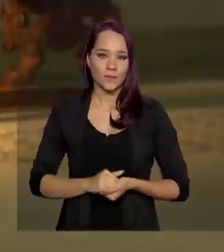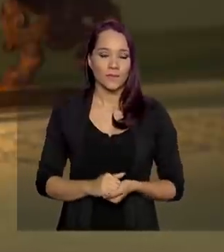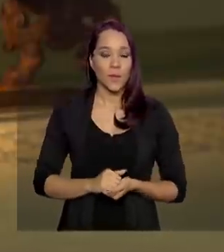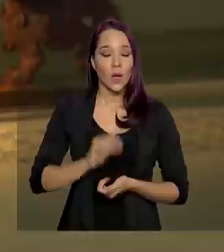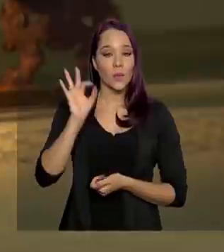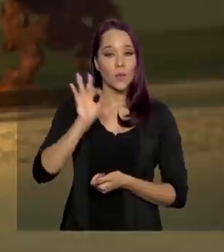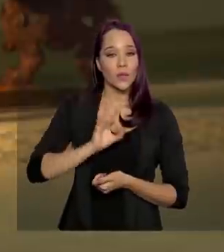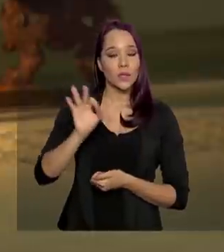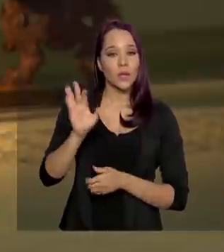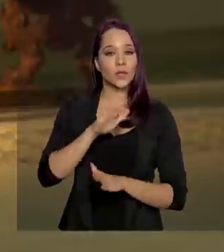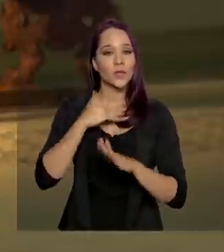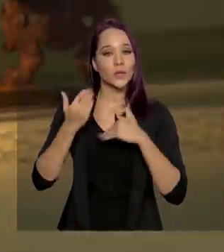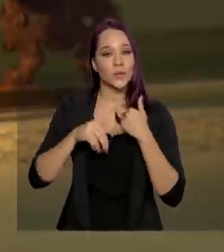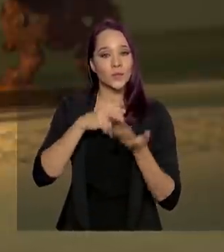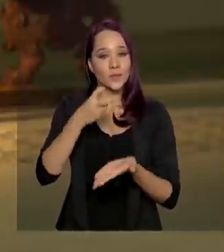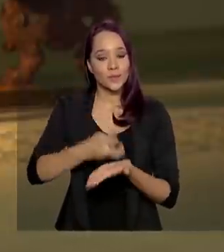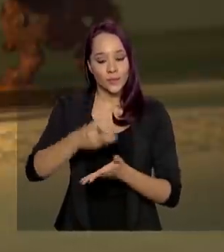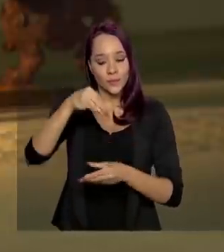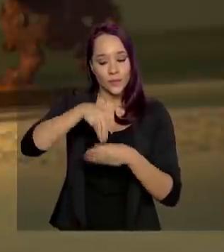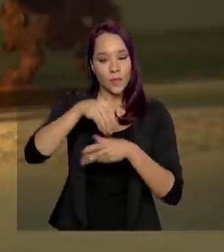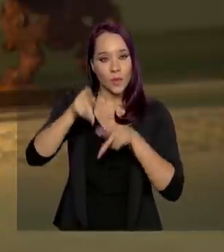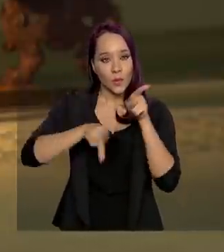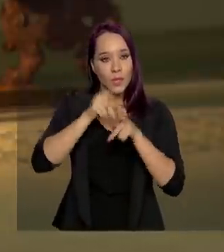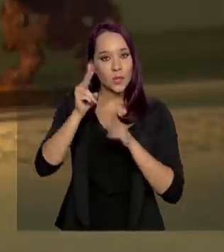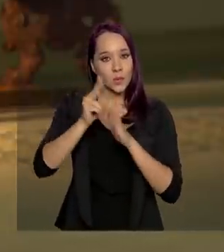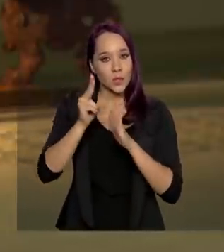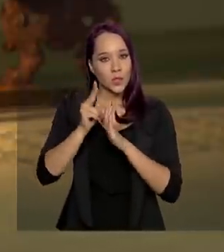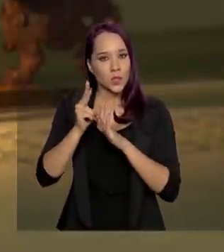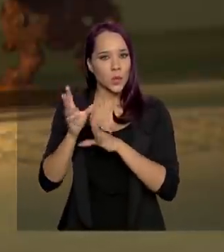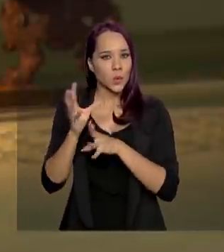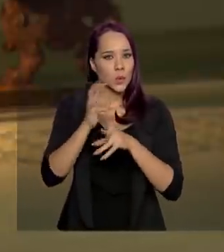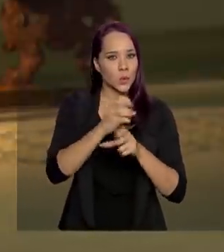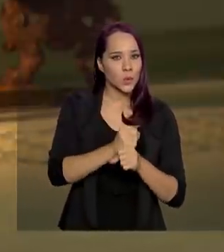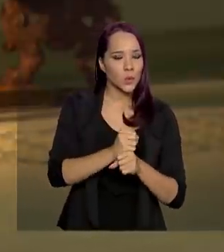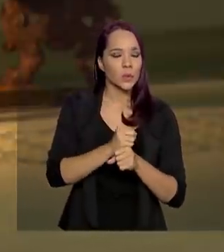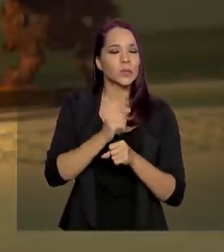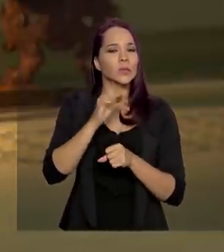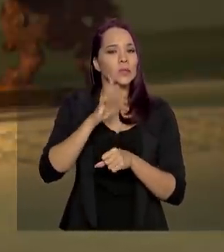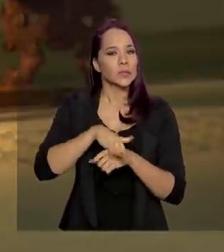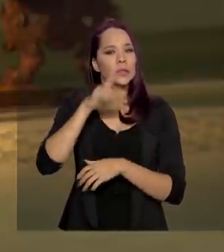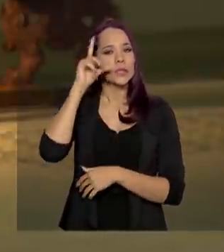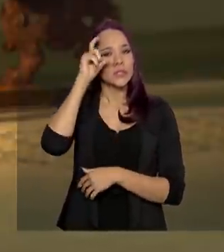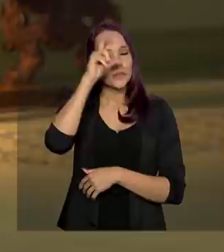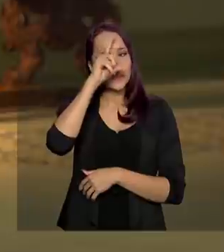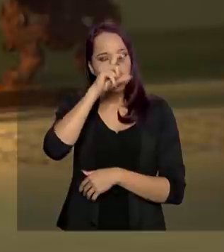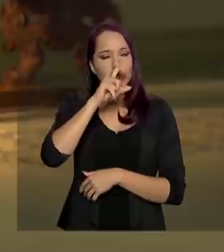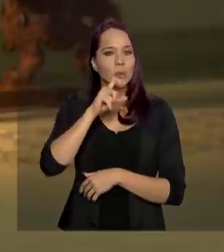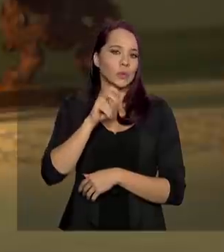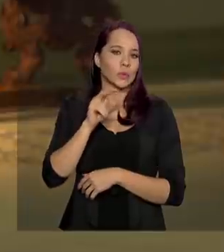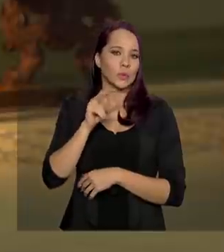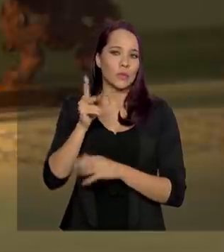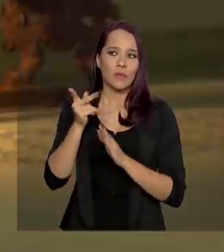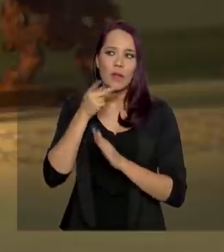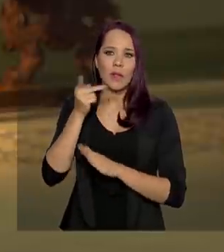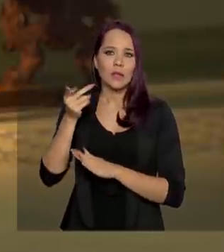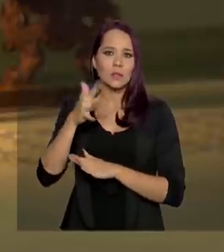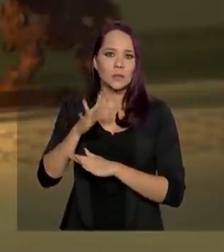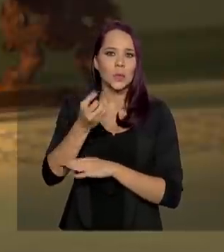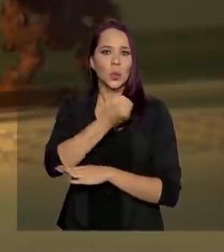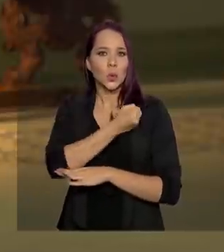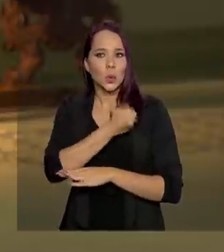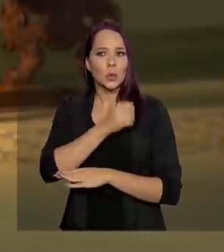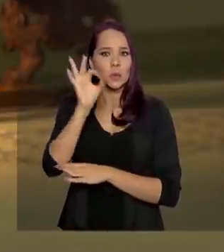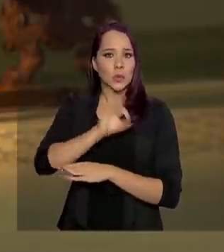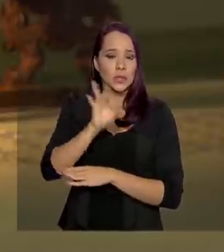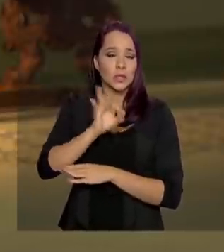taxa de letalidade dentro dos povos indígenas, em torno de média, é sempre difícil mensurar e colocar em termos de média, de número e de